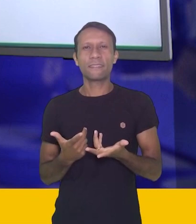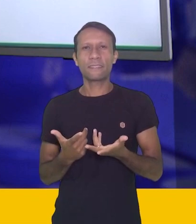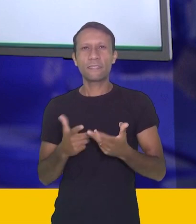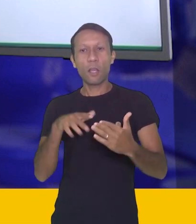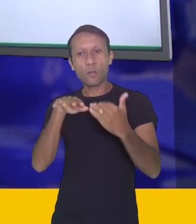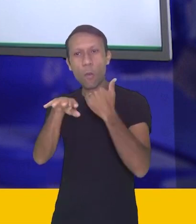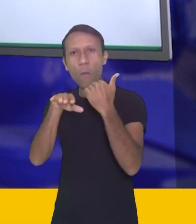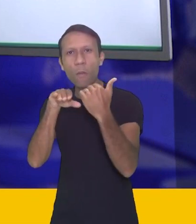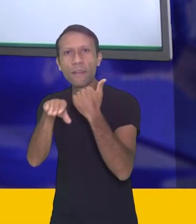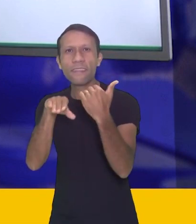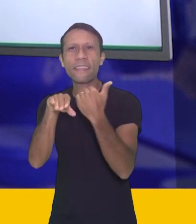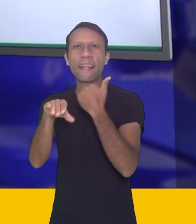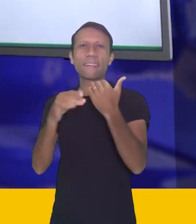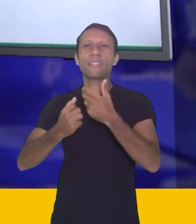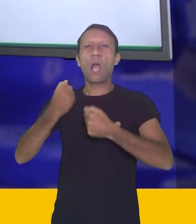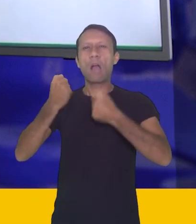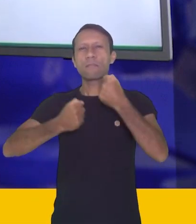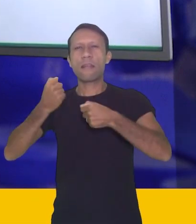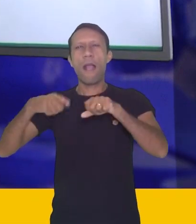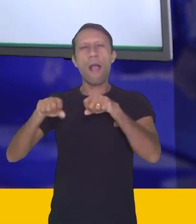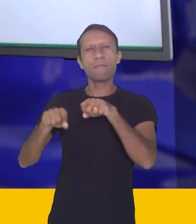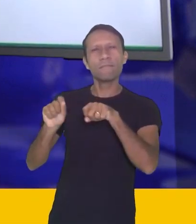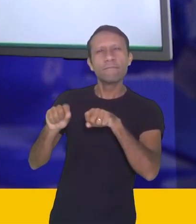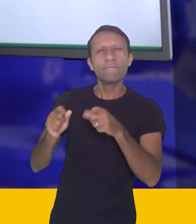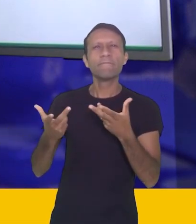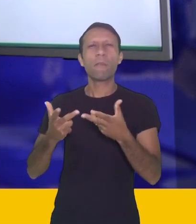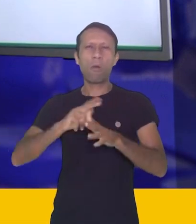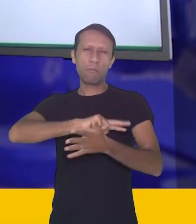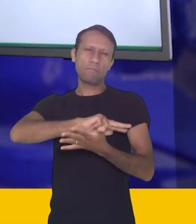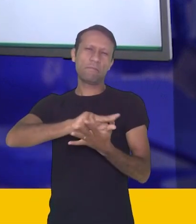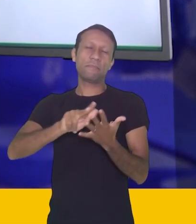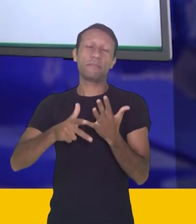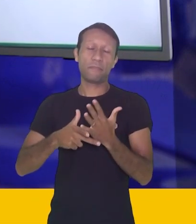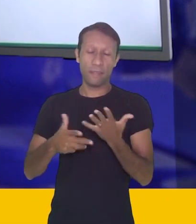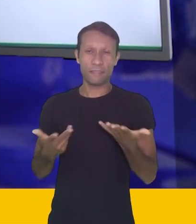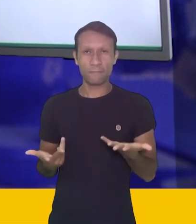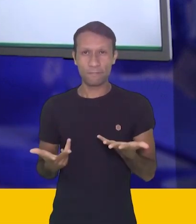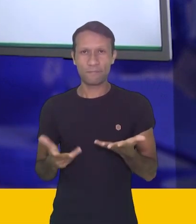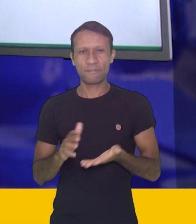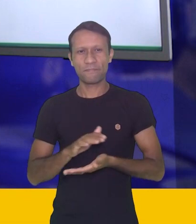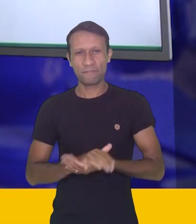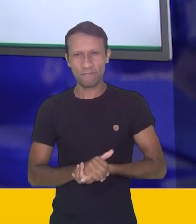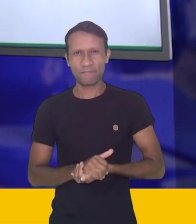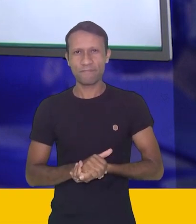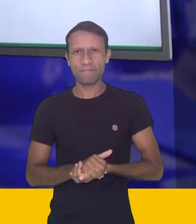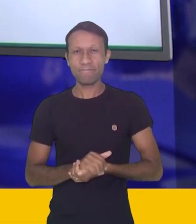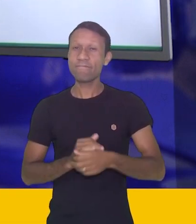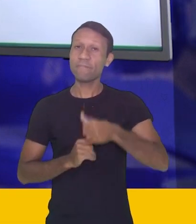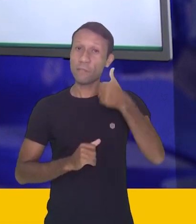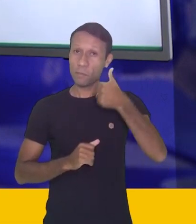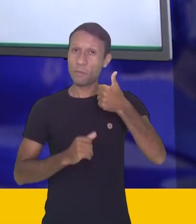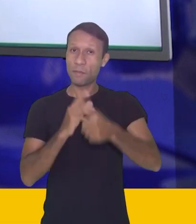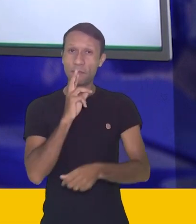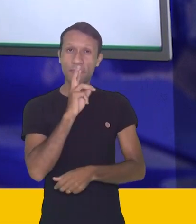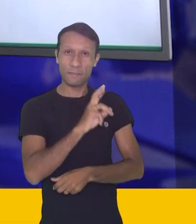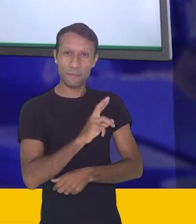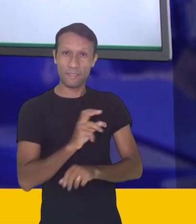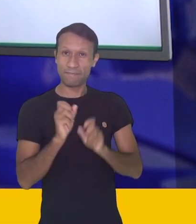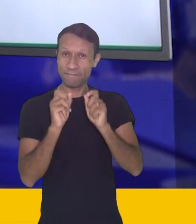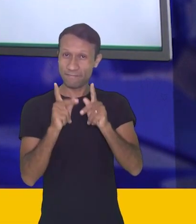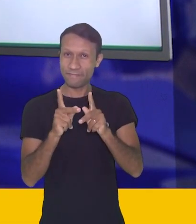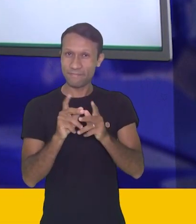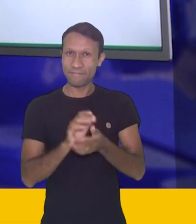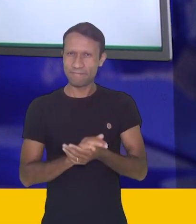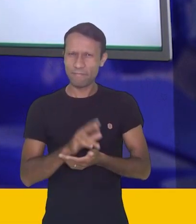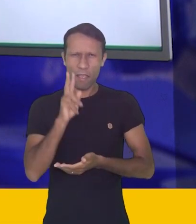de transporte como carros, né? Aí está respondida o nosso primeiro ponto, né? Dá uma olhadinha